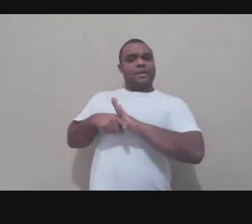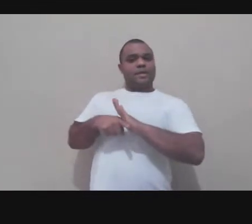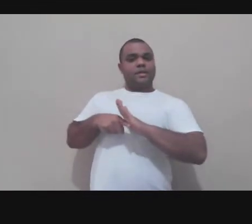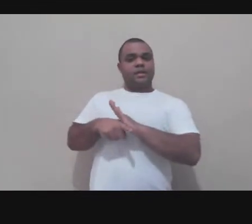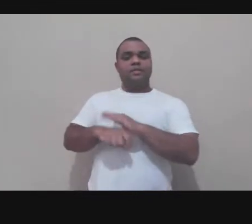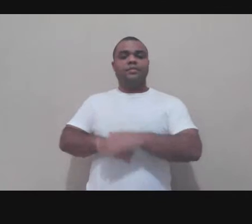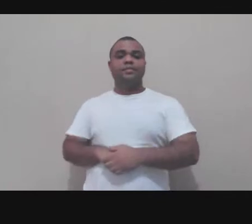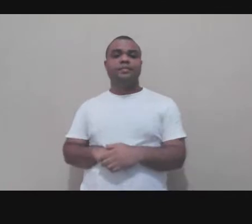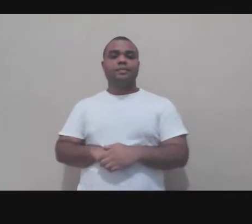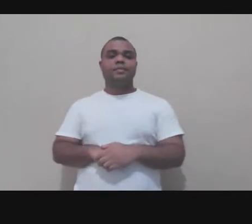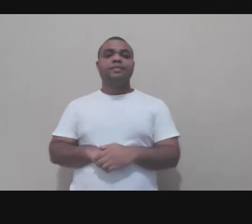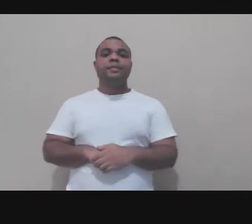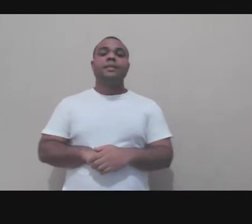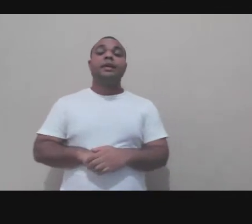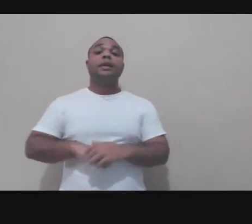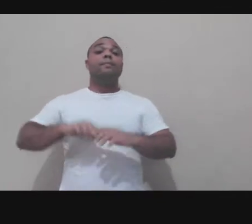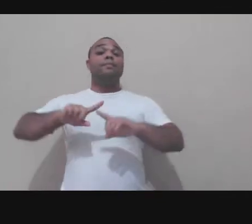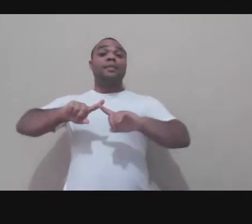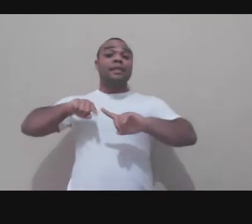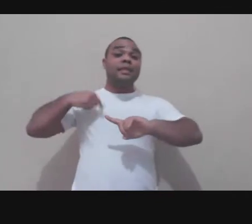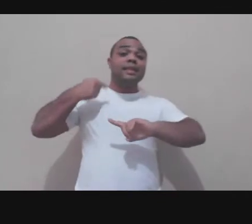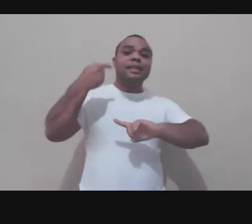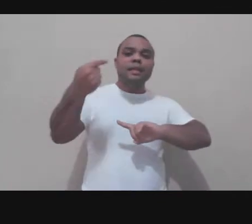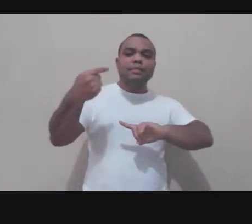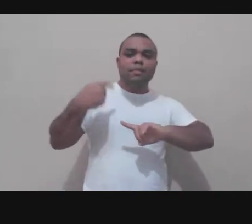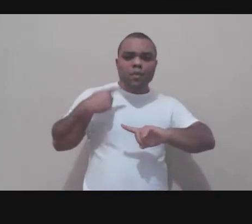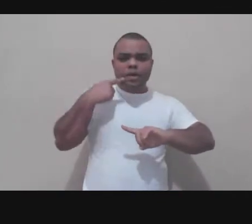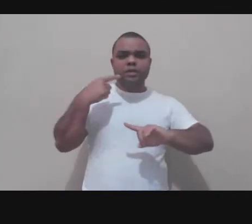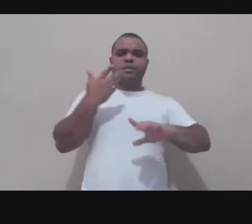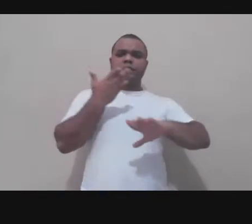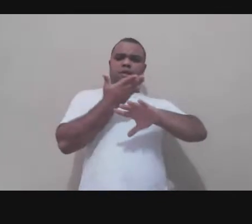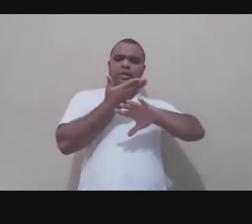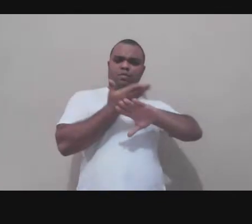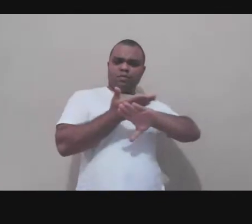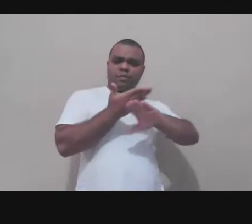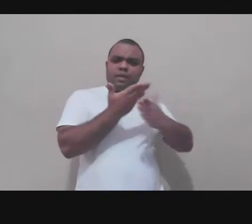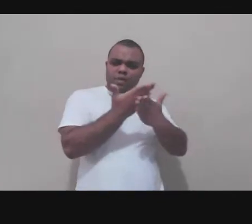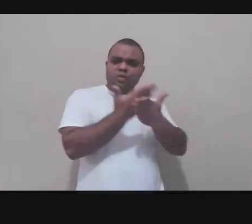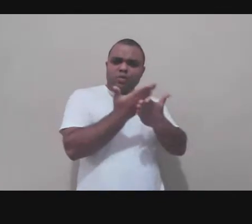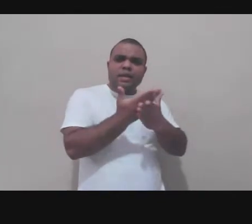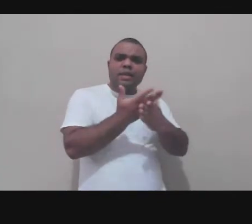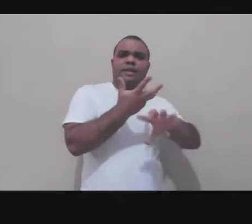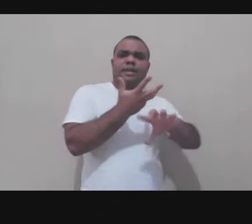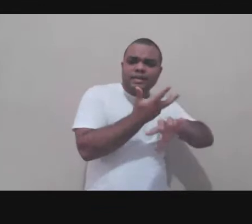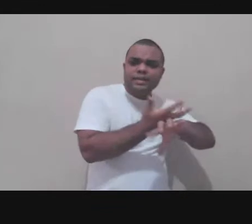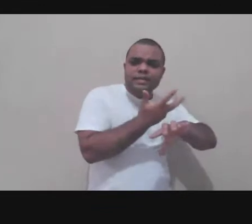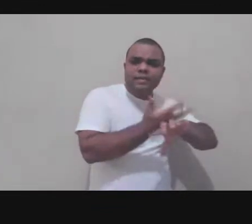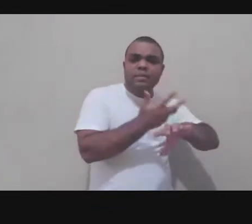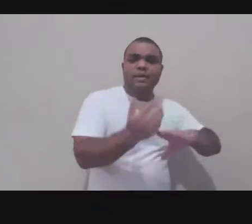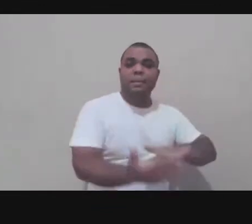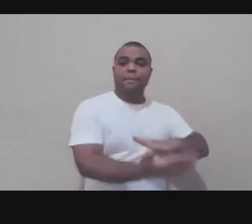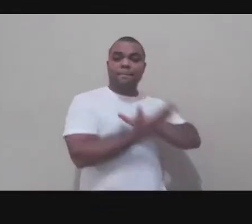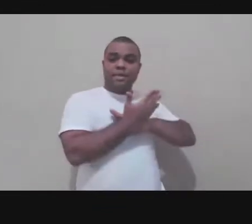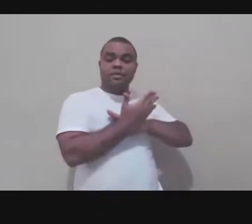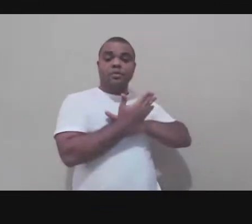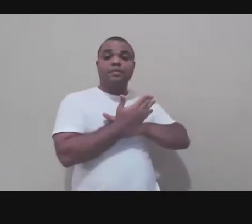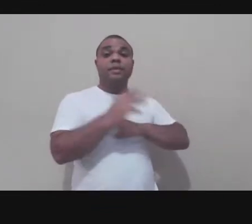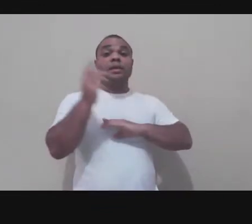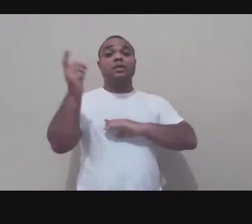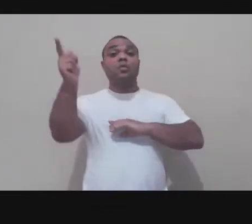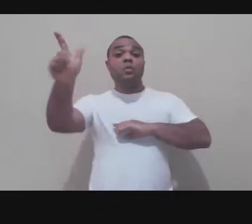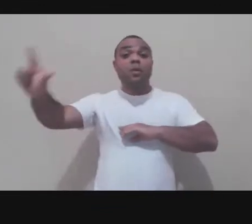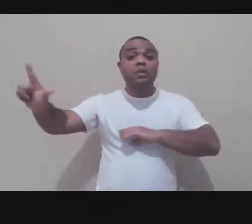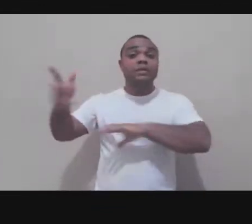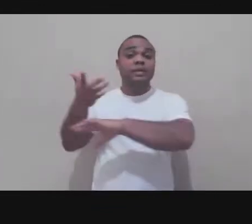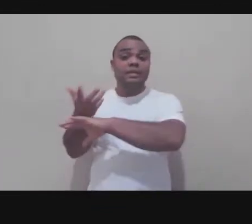disciplina que é a introdução à intermedialidade que nós chamamos de UNE 004 e uma disciplina com a Eliana Lourenço que